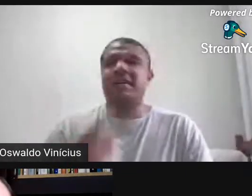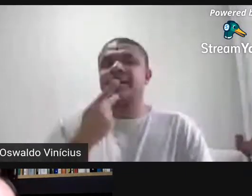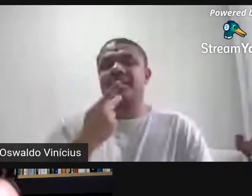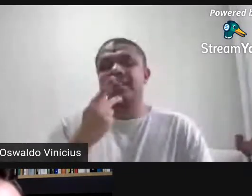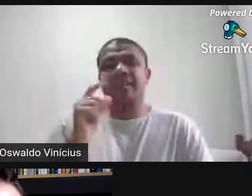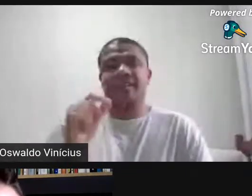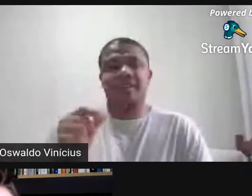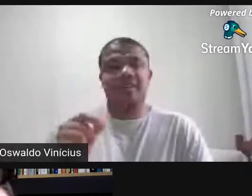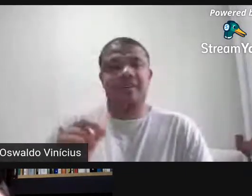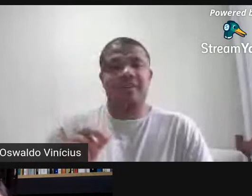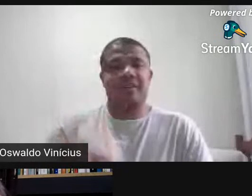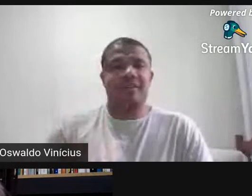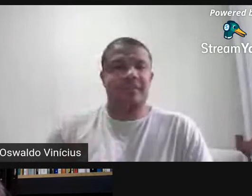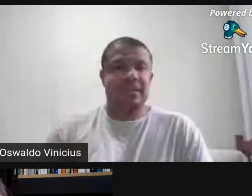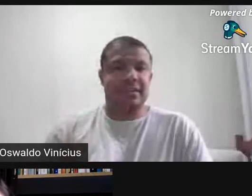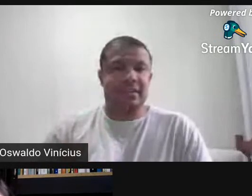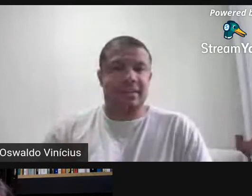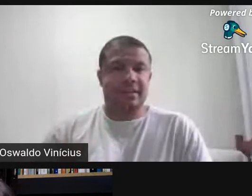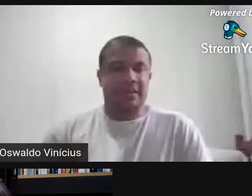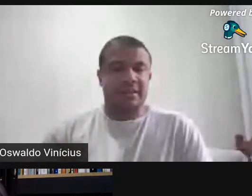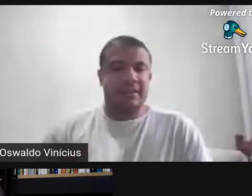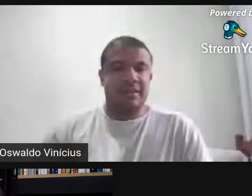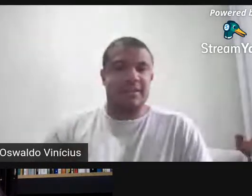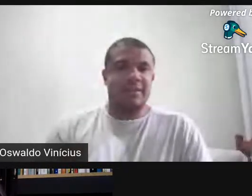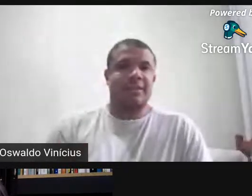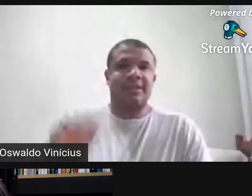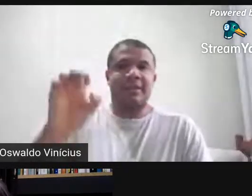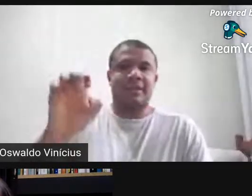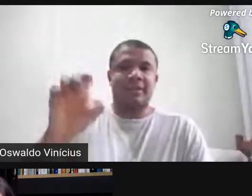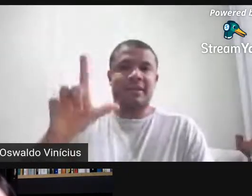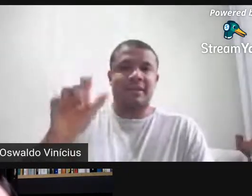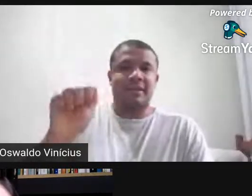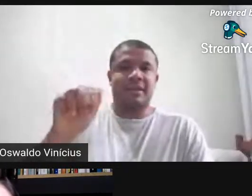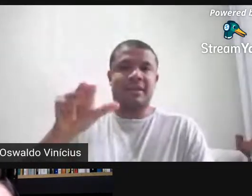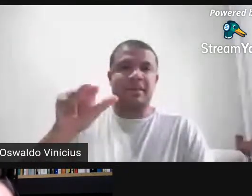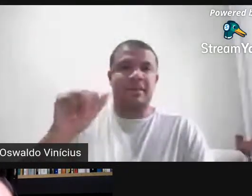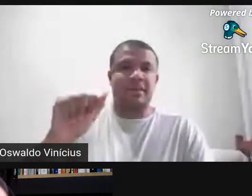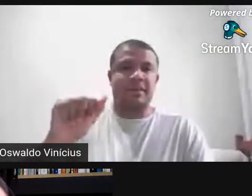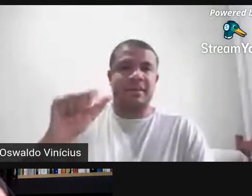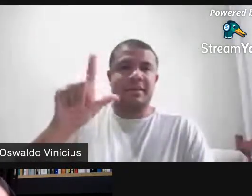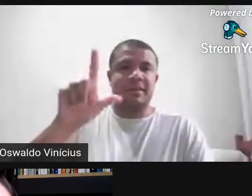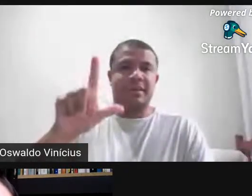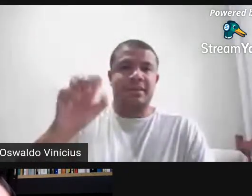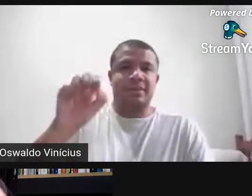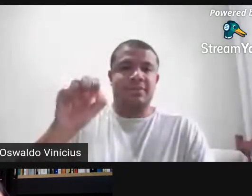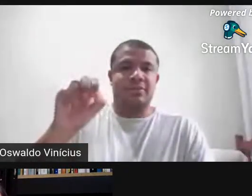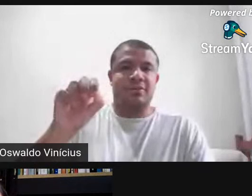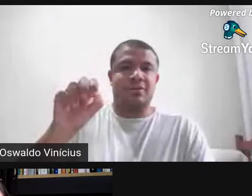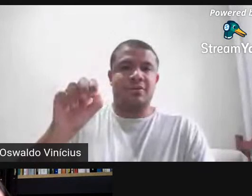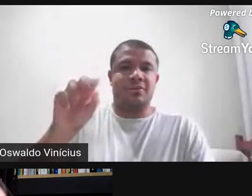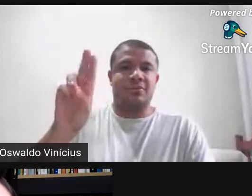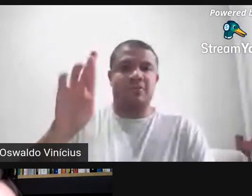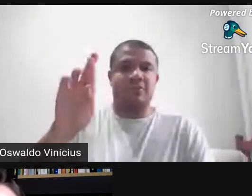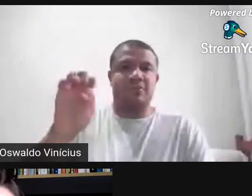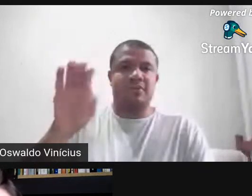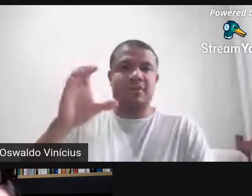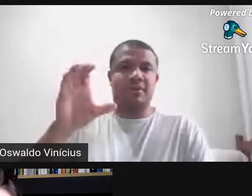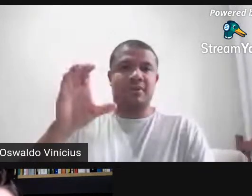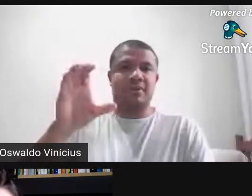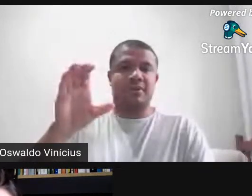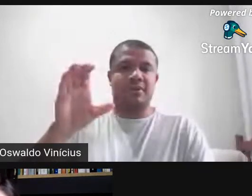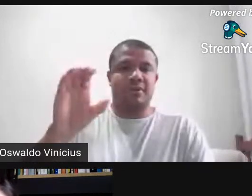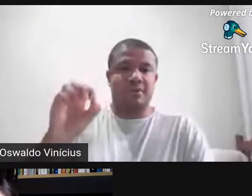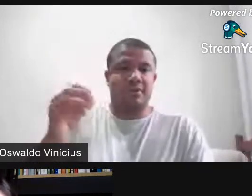Eliana e Thaís, né? Eliana Loureiro, Eliana Lourenço, Lourenço, né? Hoje ela está